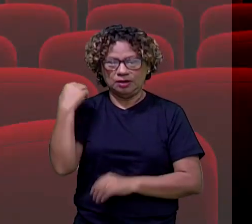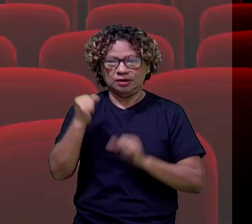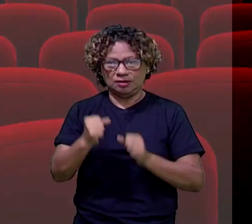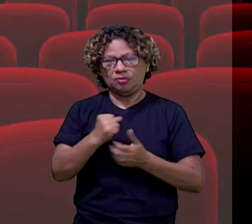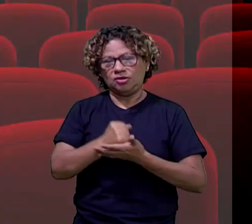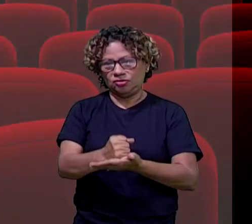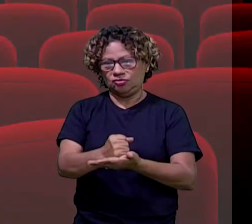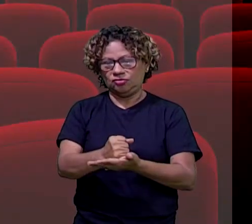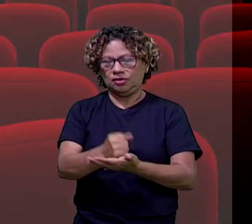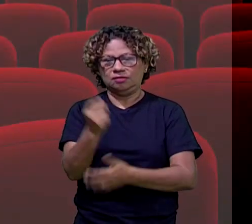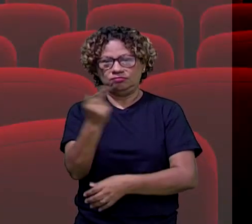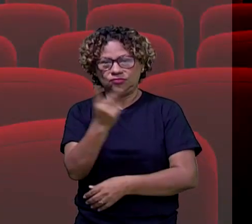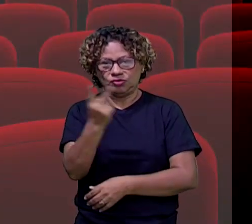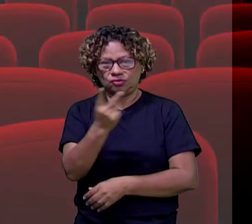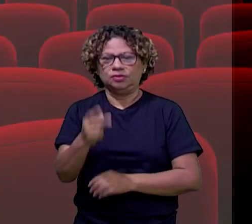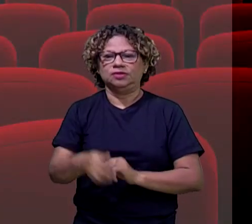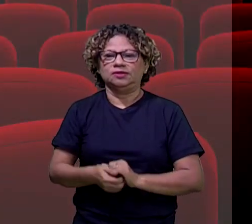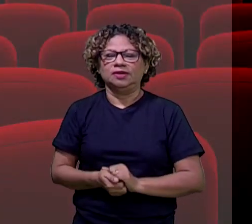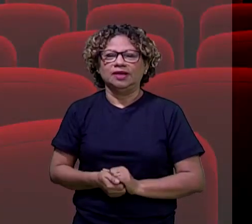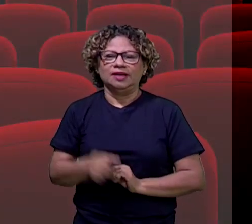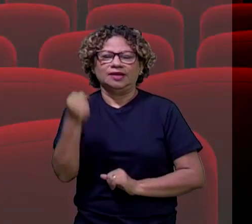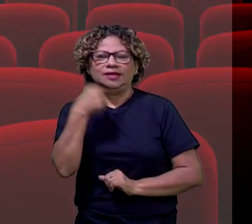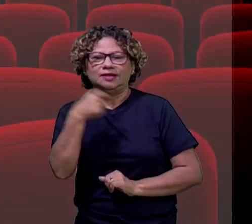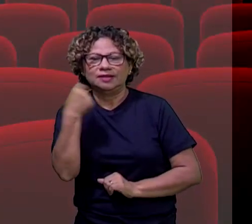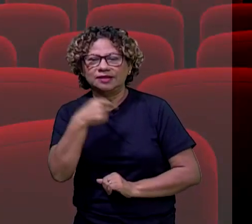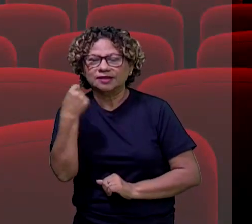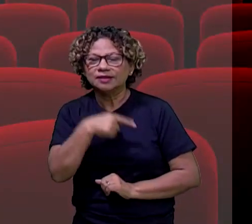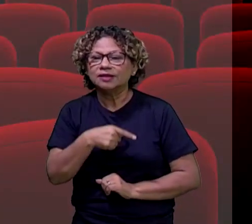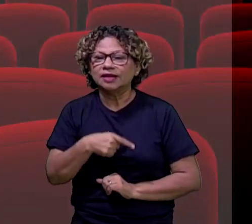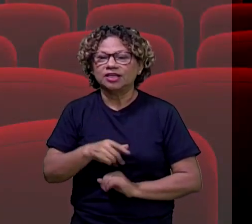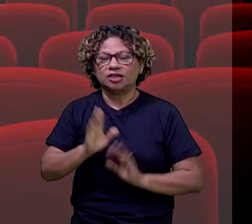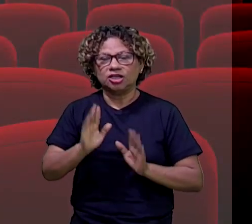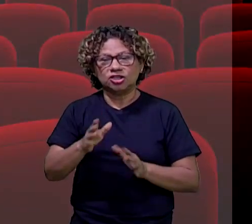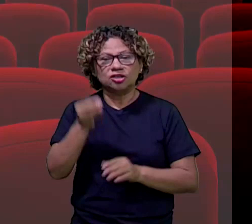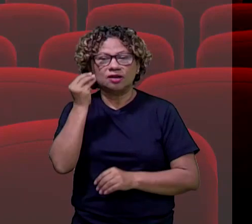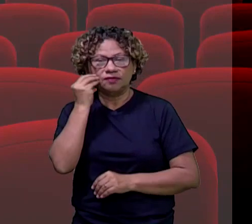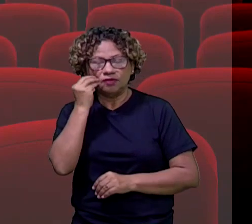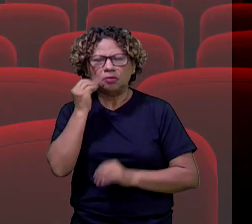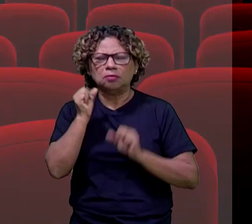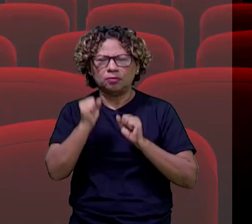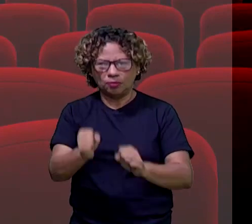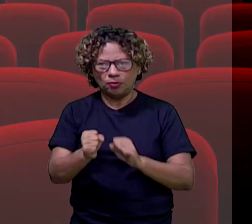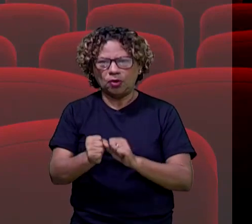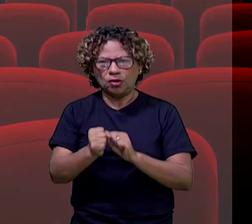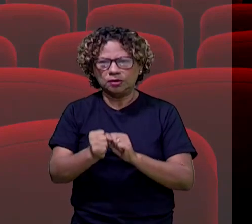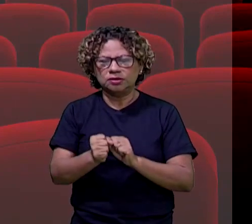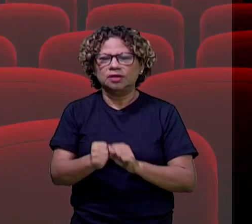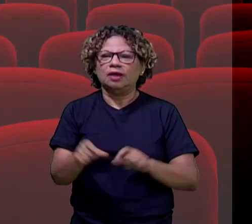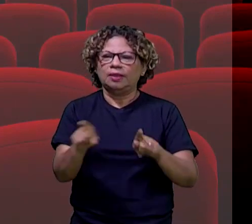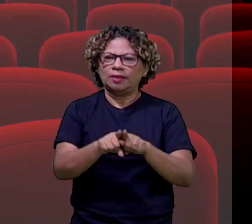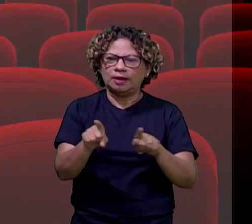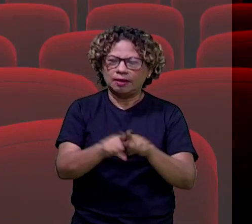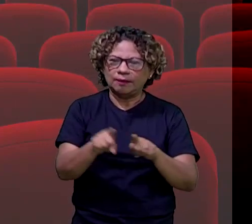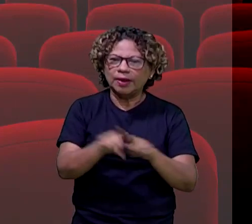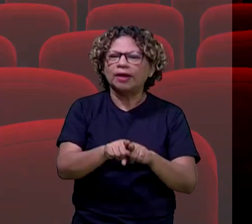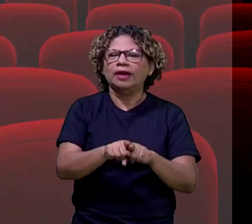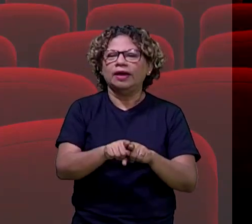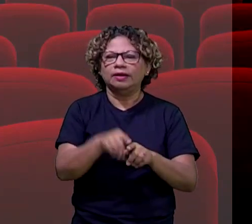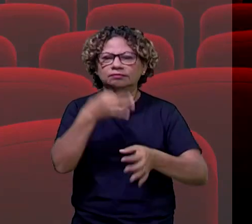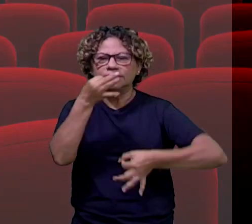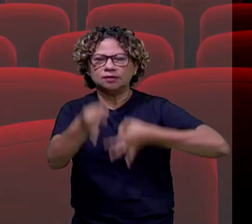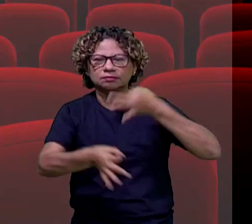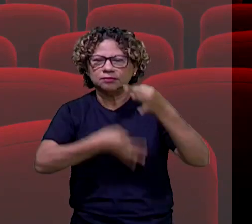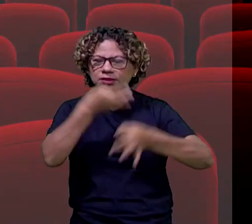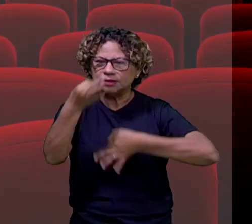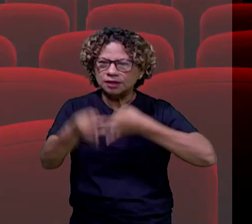filme bem engraçado, não é? Quem já assistiu aí pode comentar um pouco e trata também, não é? Dessa questão de um